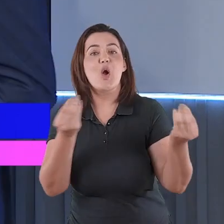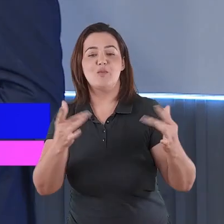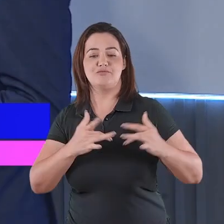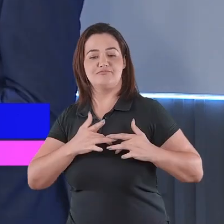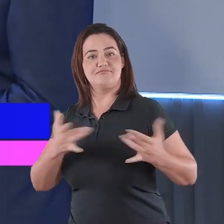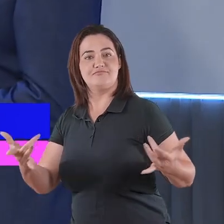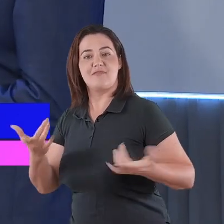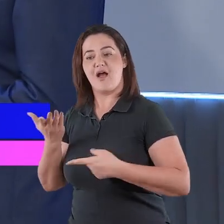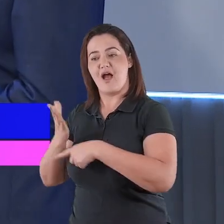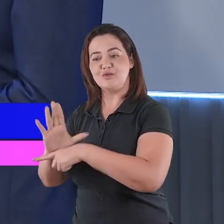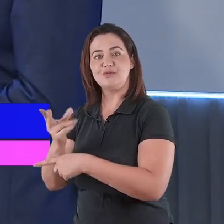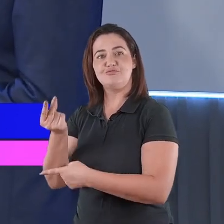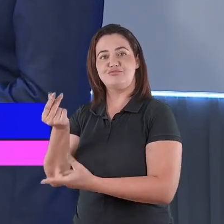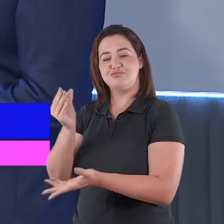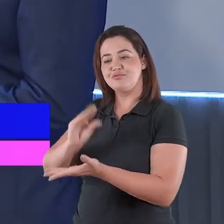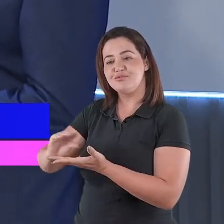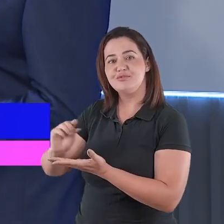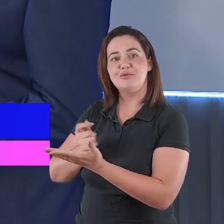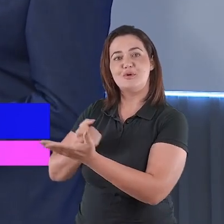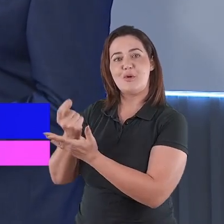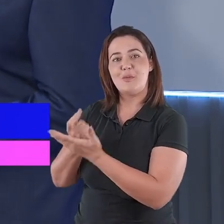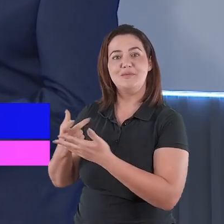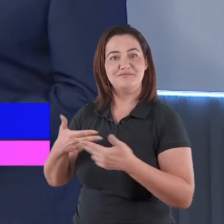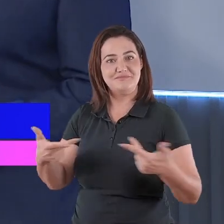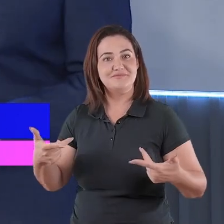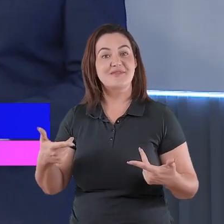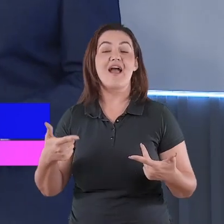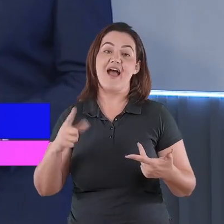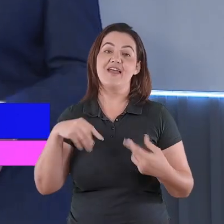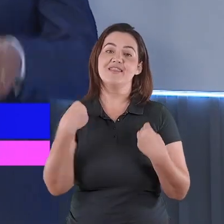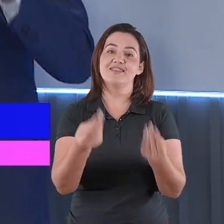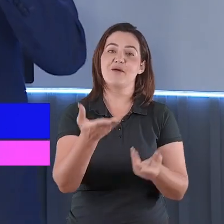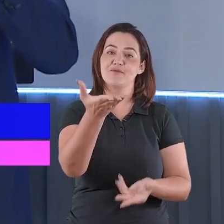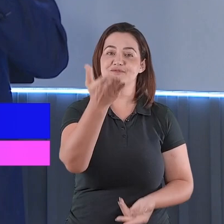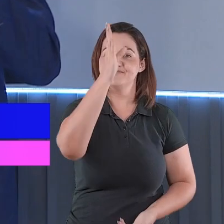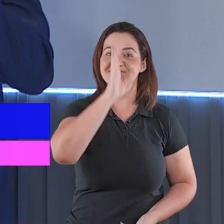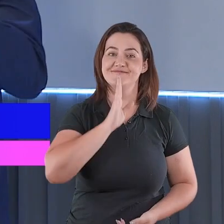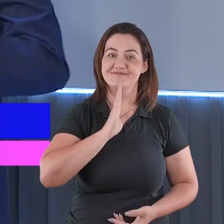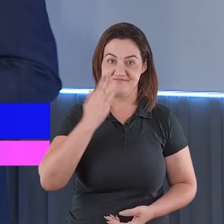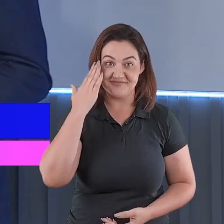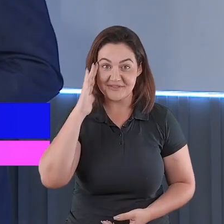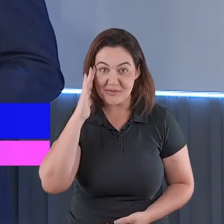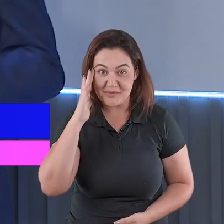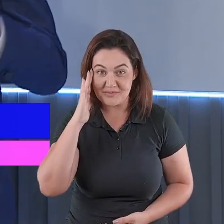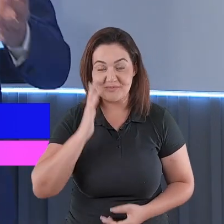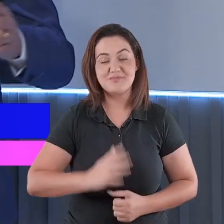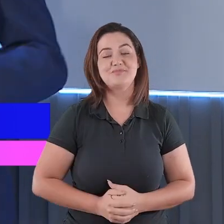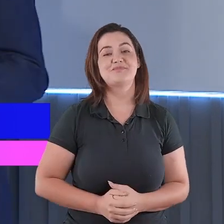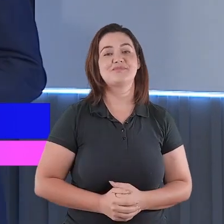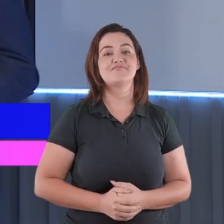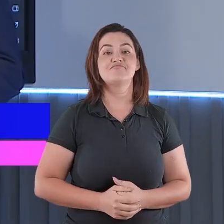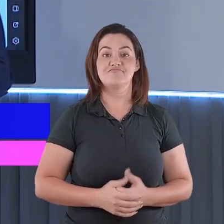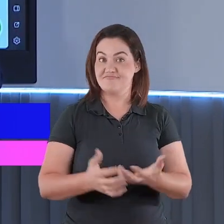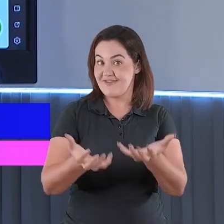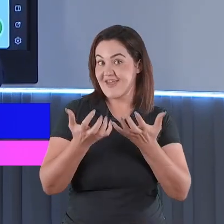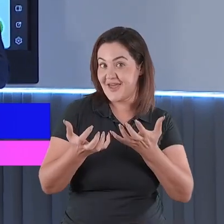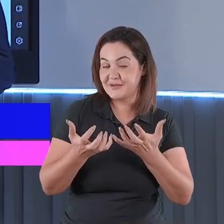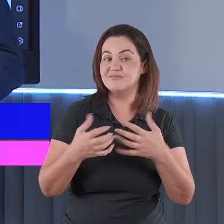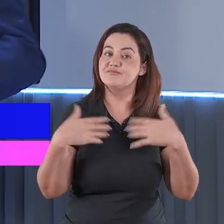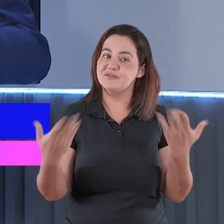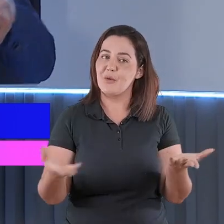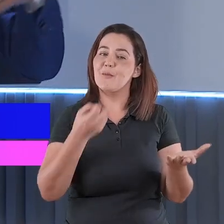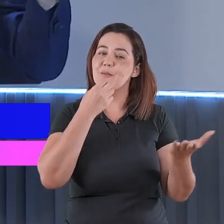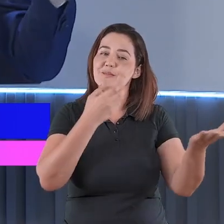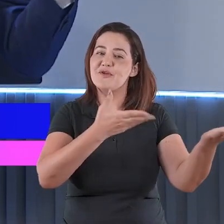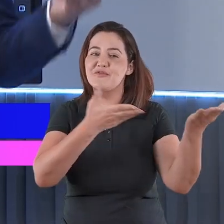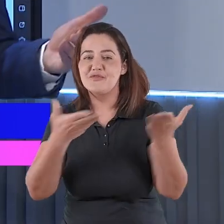Novotempo. Então, está aqui o site da Escola Bíblica. Se você não é aluno da Escola Bíblica, seja bem-vinda, seja bem